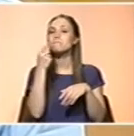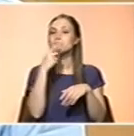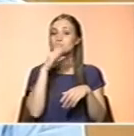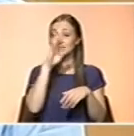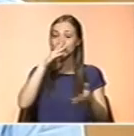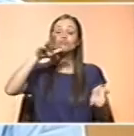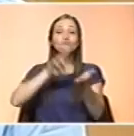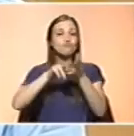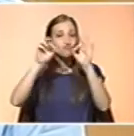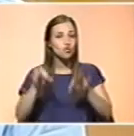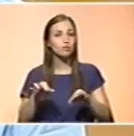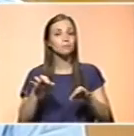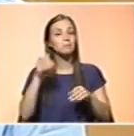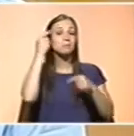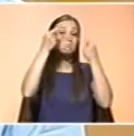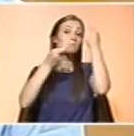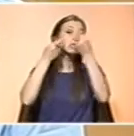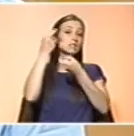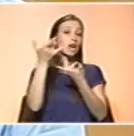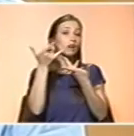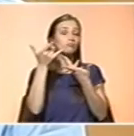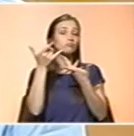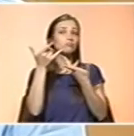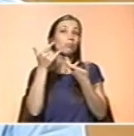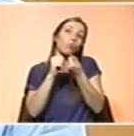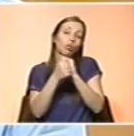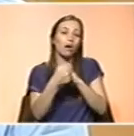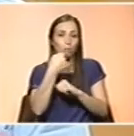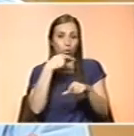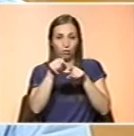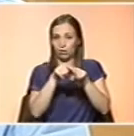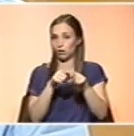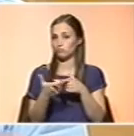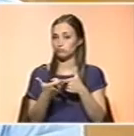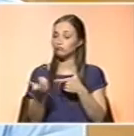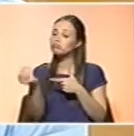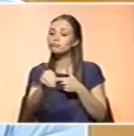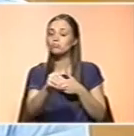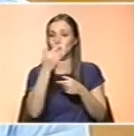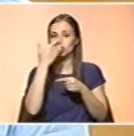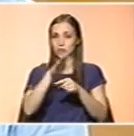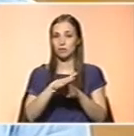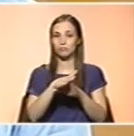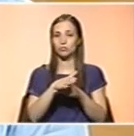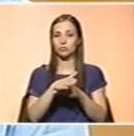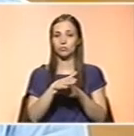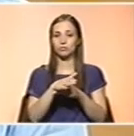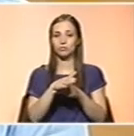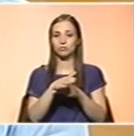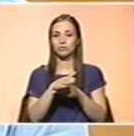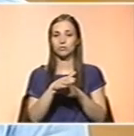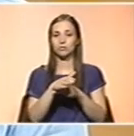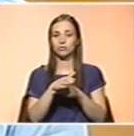confirmar, pensar, repensar em introduzi-lo, por exemplo, no sal ou se possível num